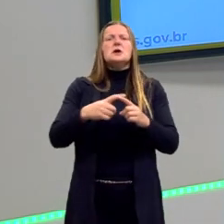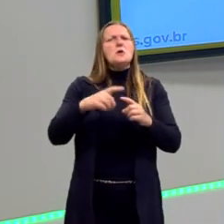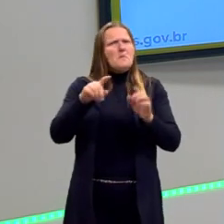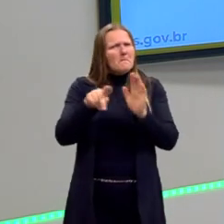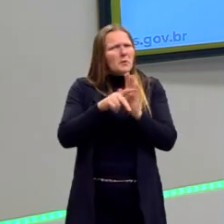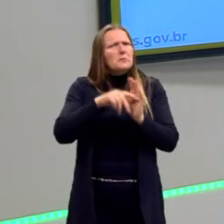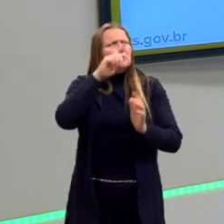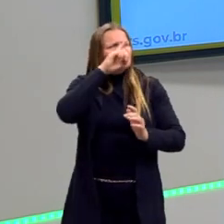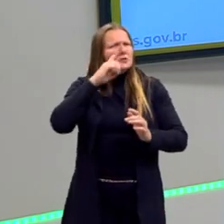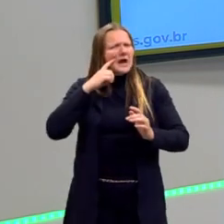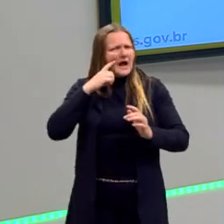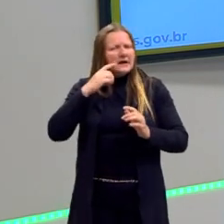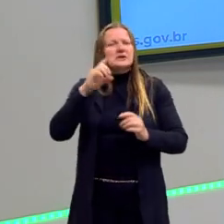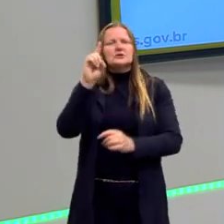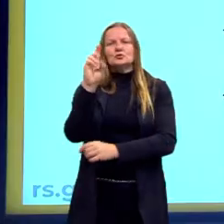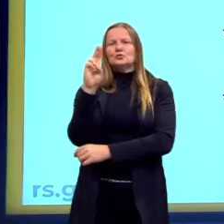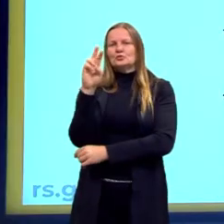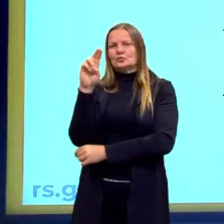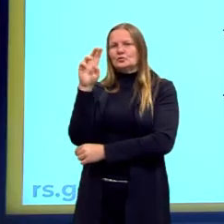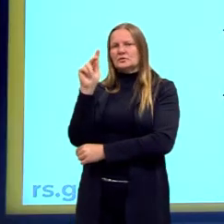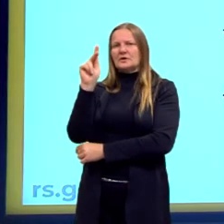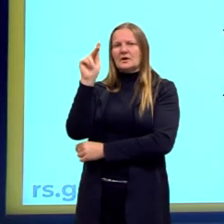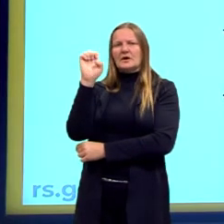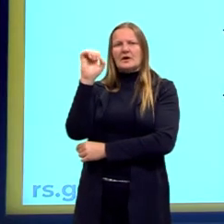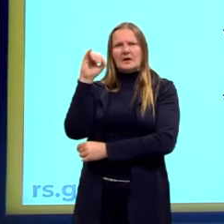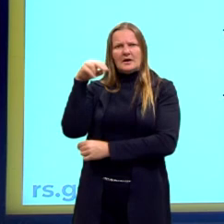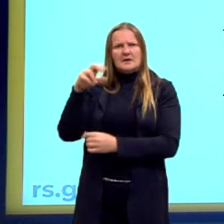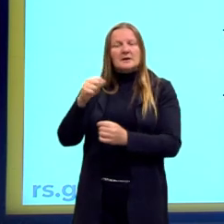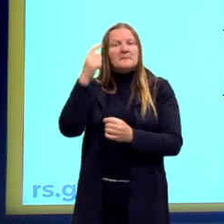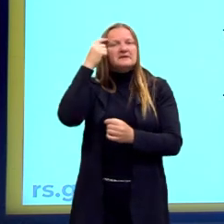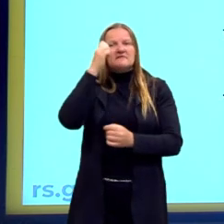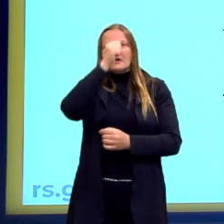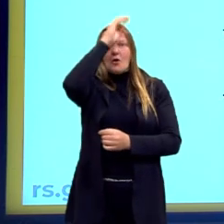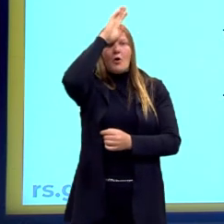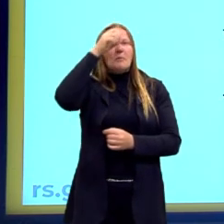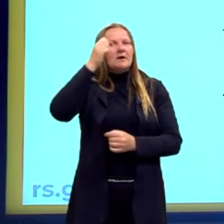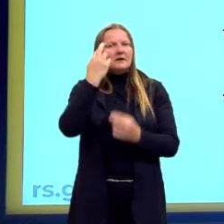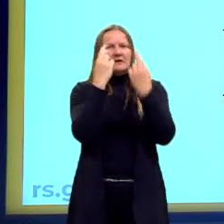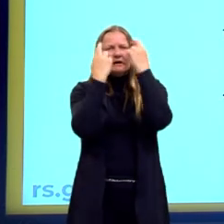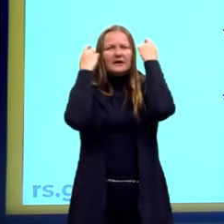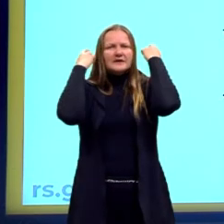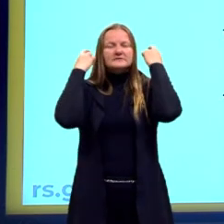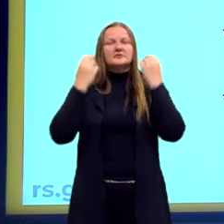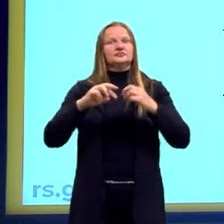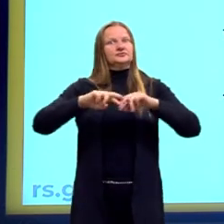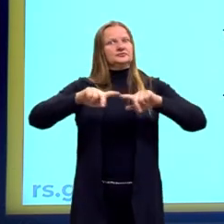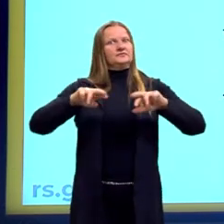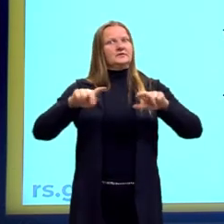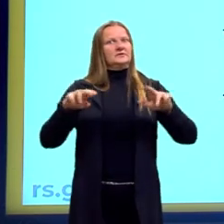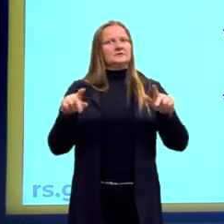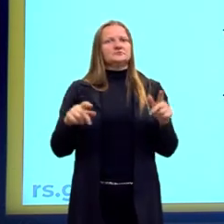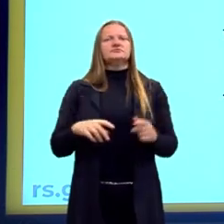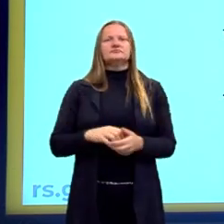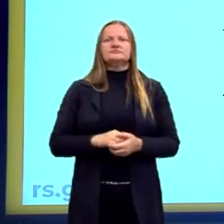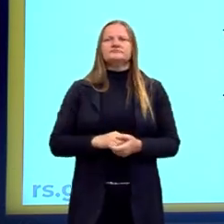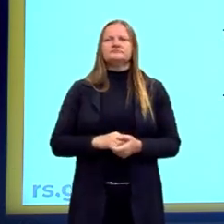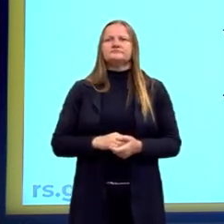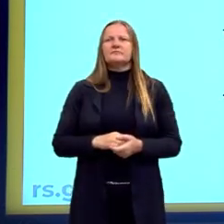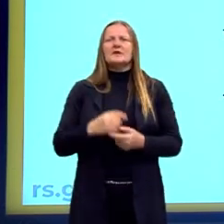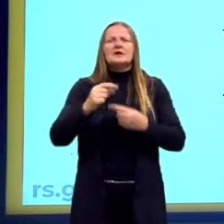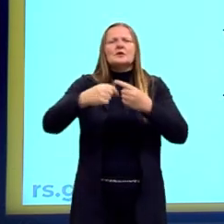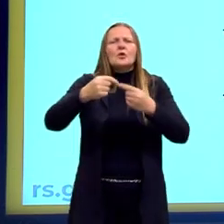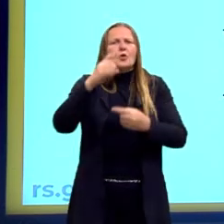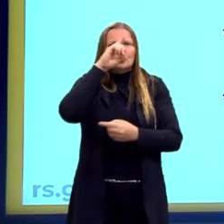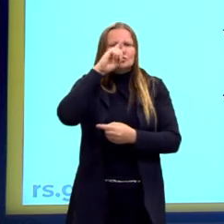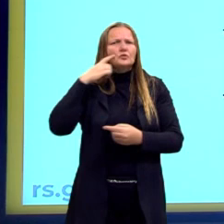divisor, como se pensava até Grécia e Roma. E olha o que ele comenta, que,